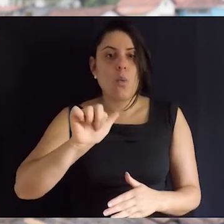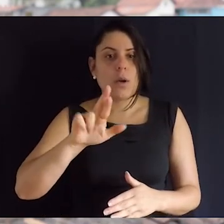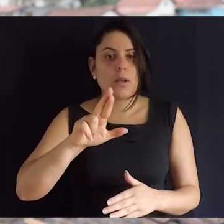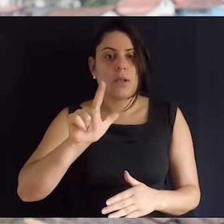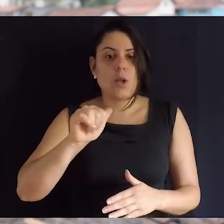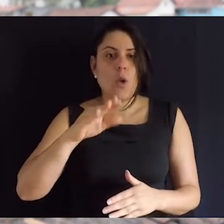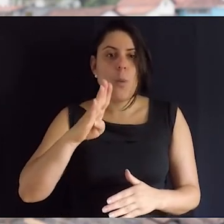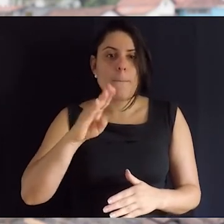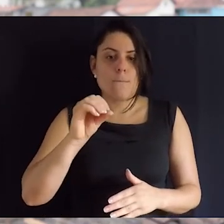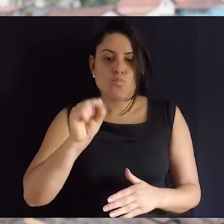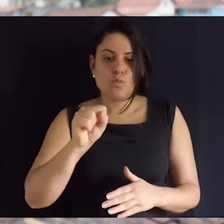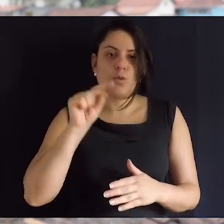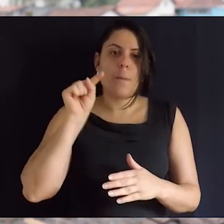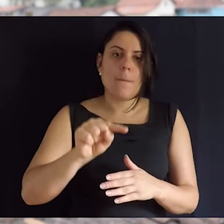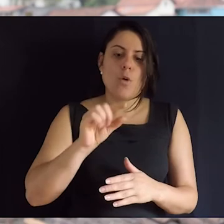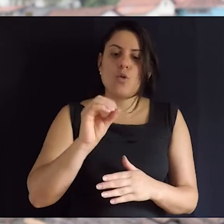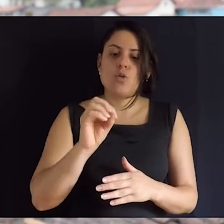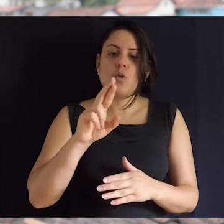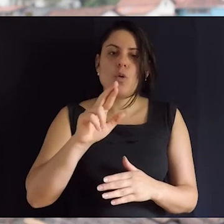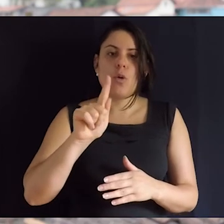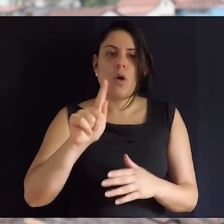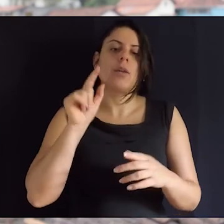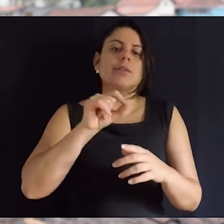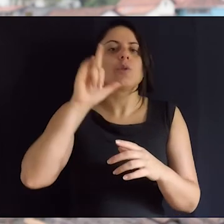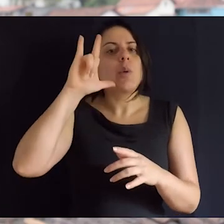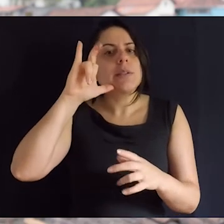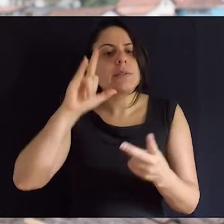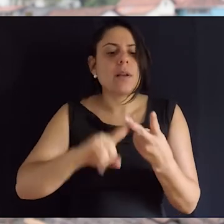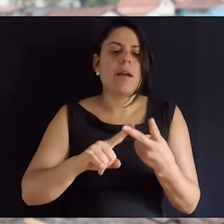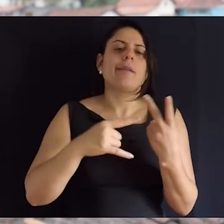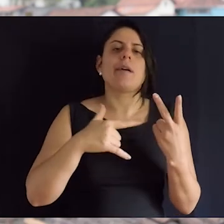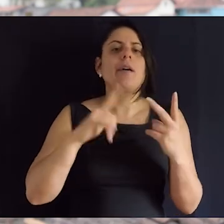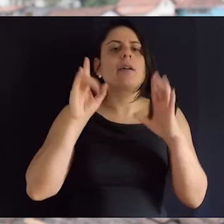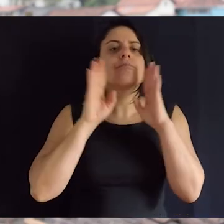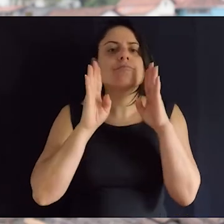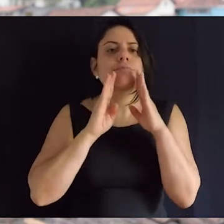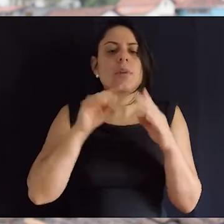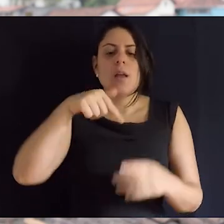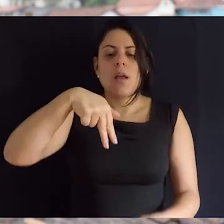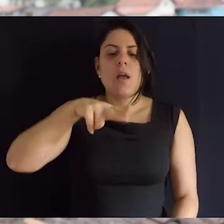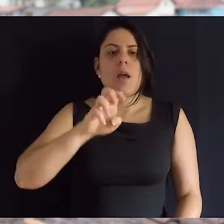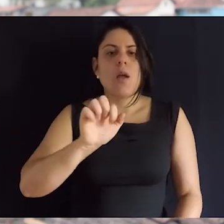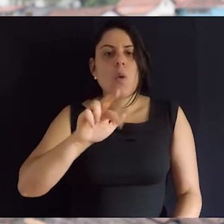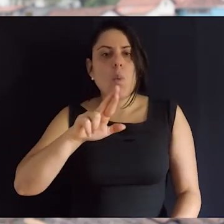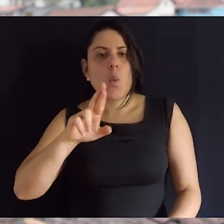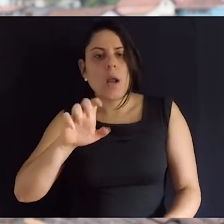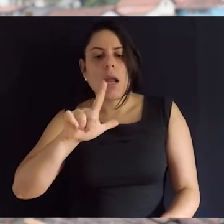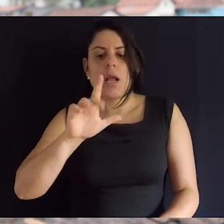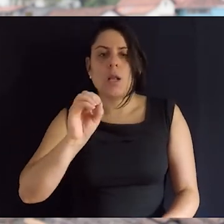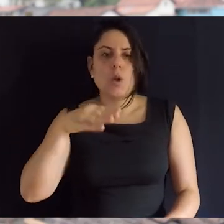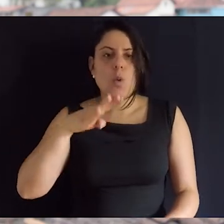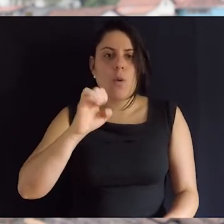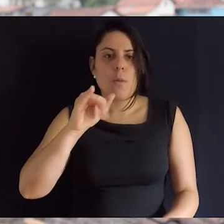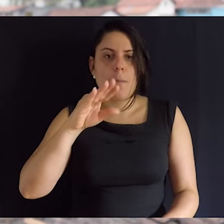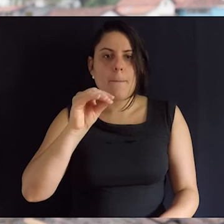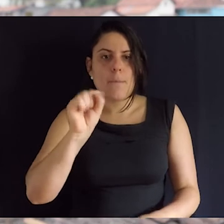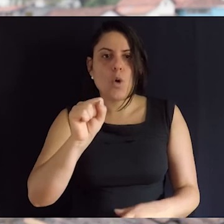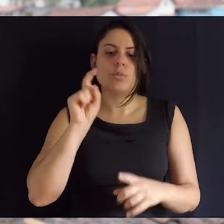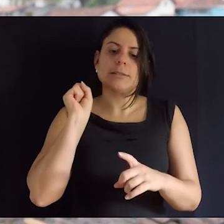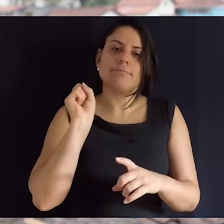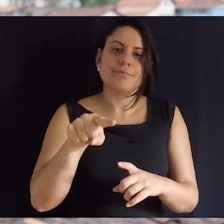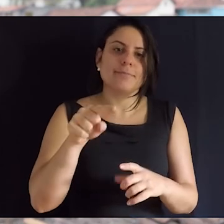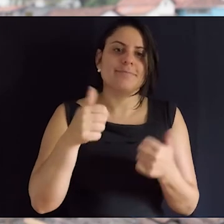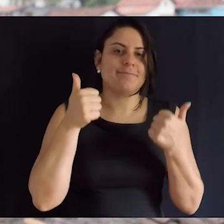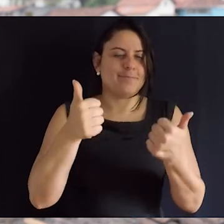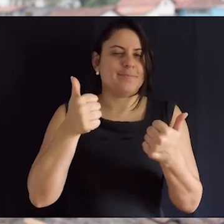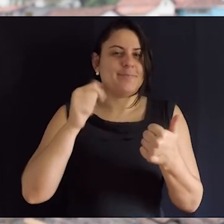quilombos.org. Estamos também no Instagram e no Facebook, é só procurar por Quilombos. Então você